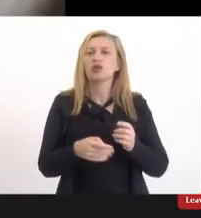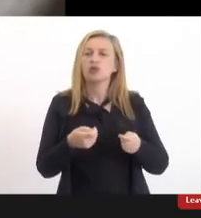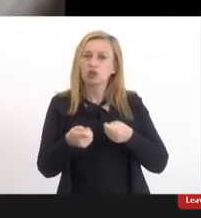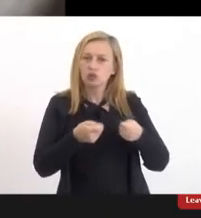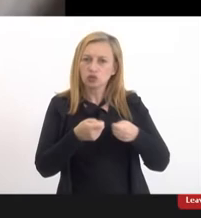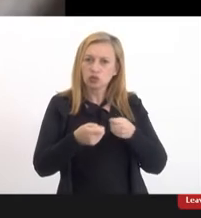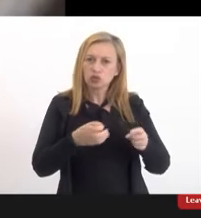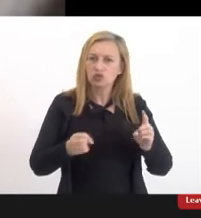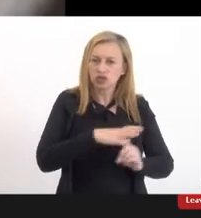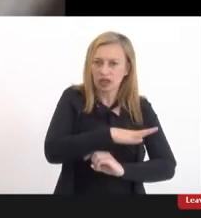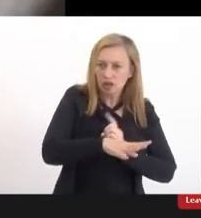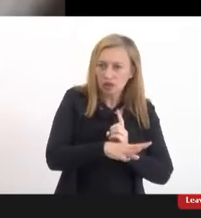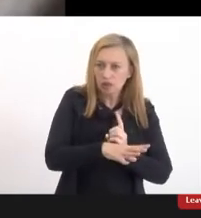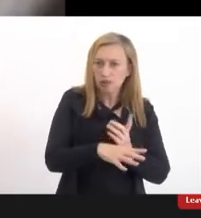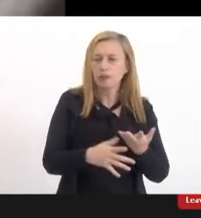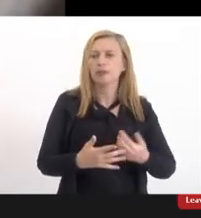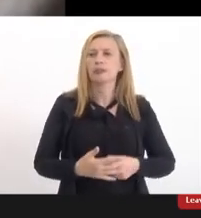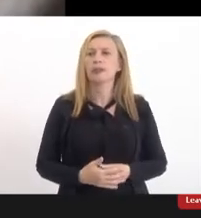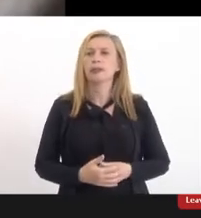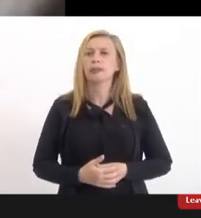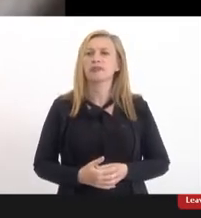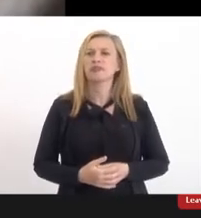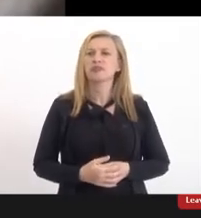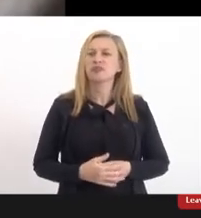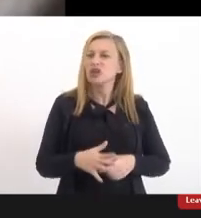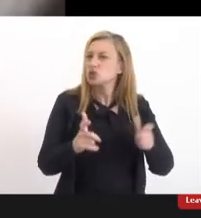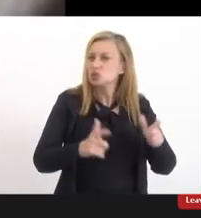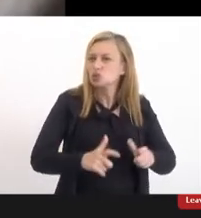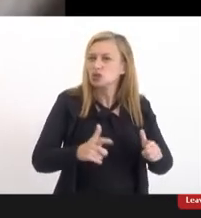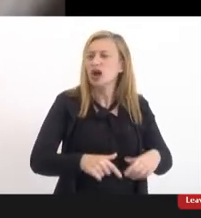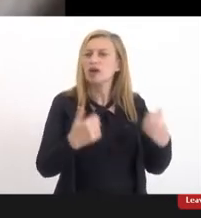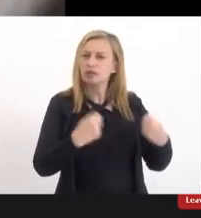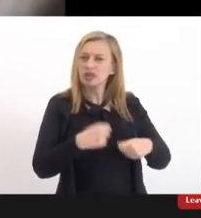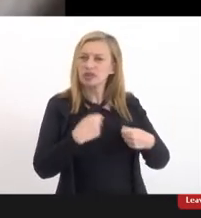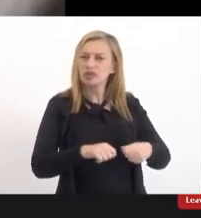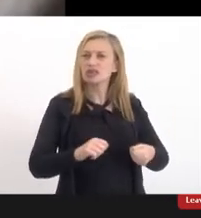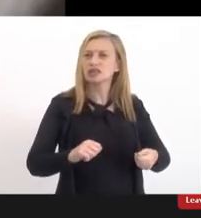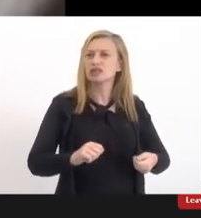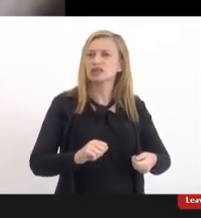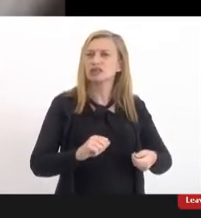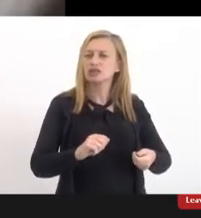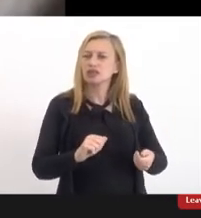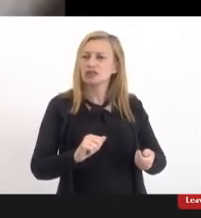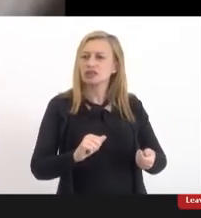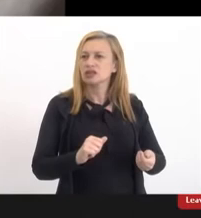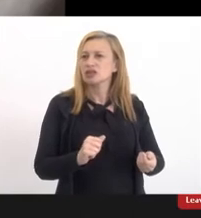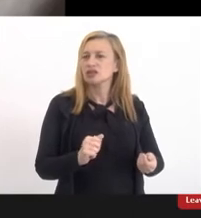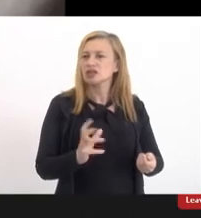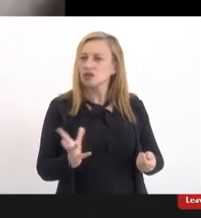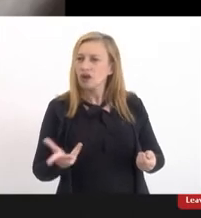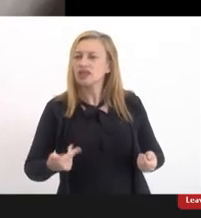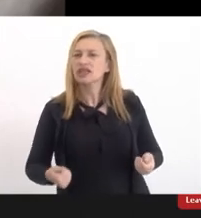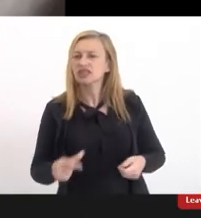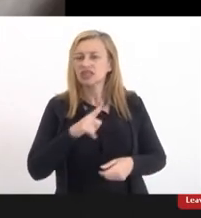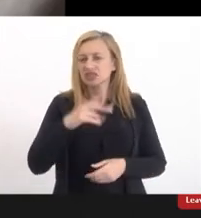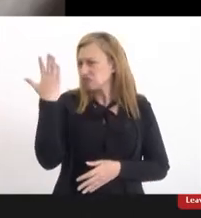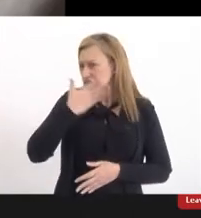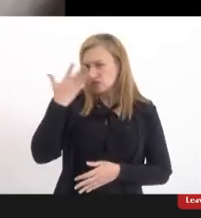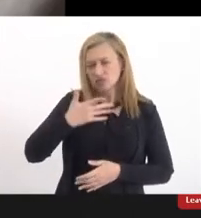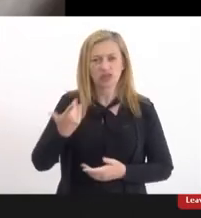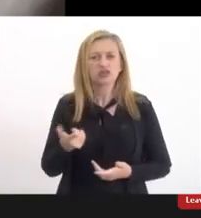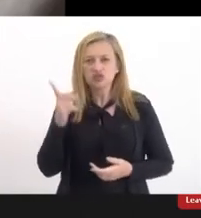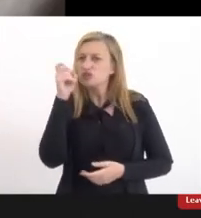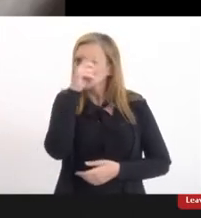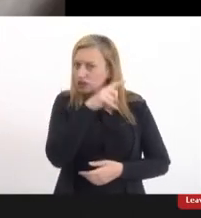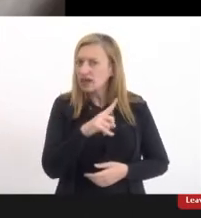social e esse espaço ele precisa se qualificar né a gente não tem visto isso tem muita